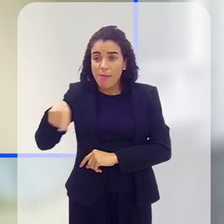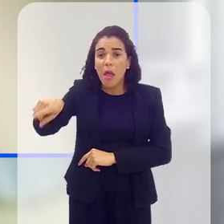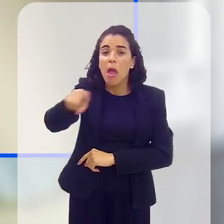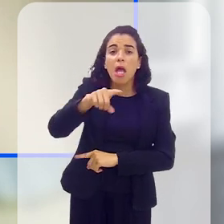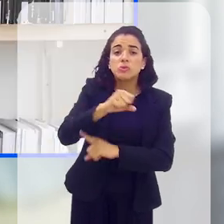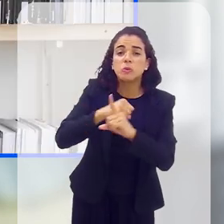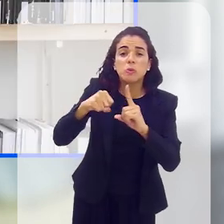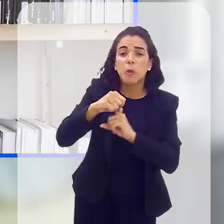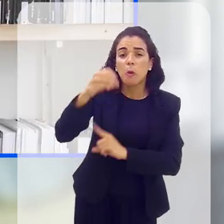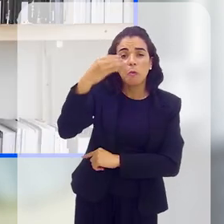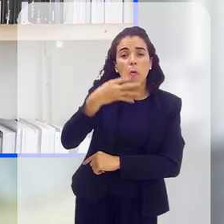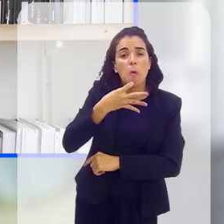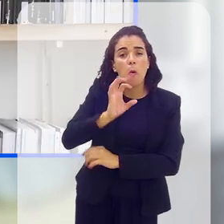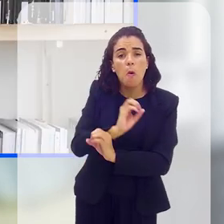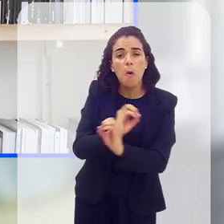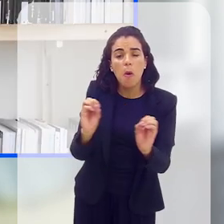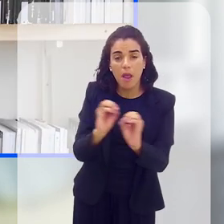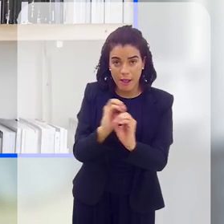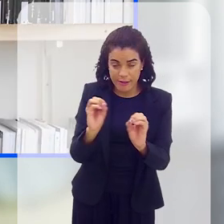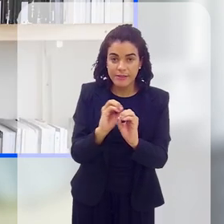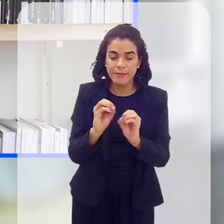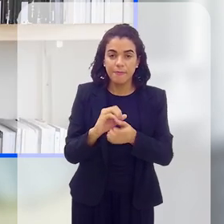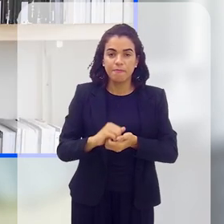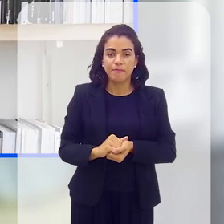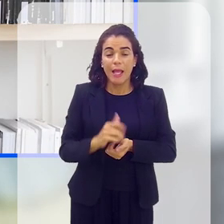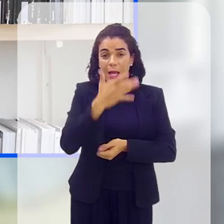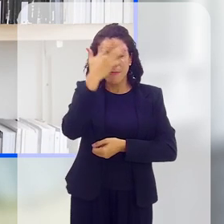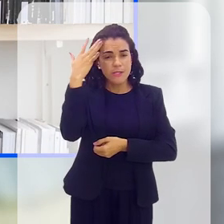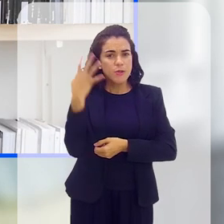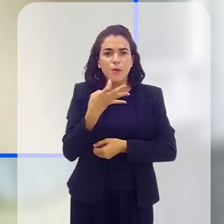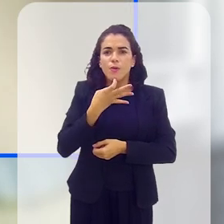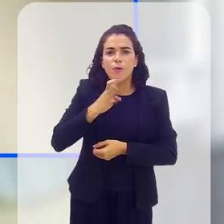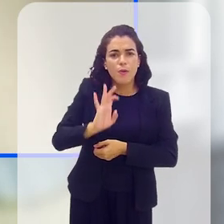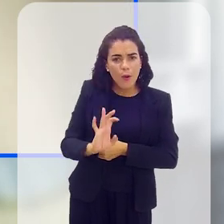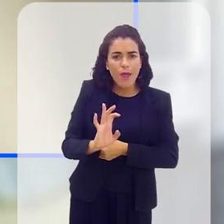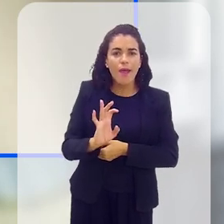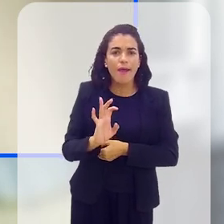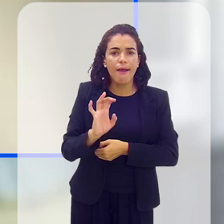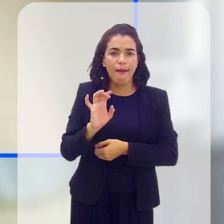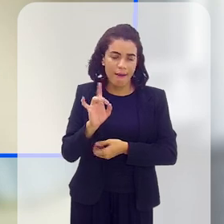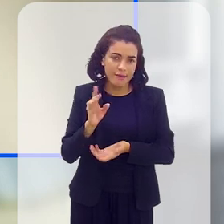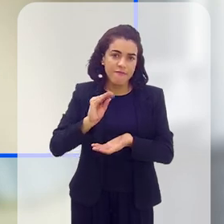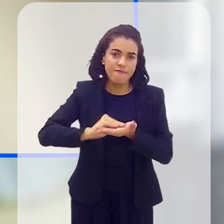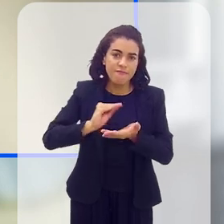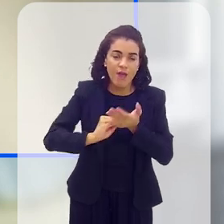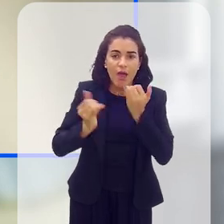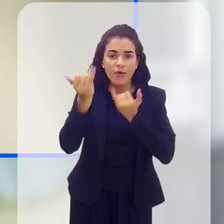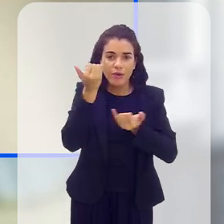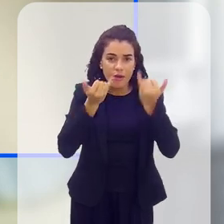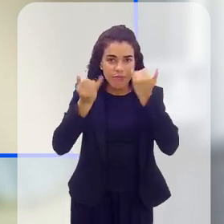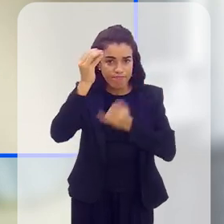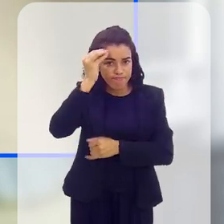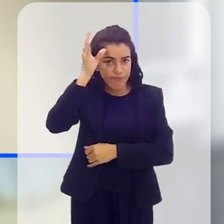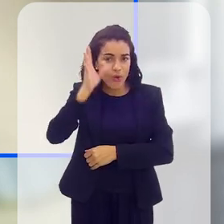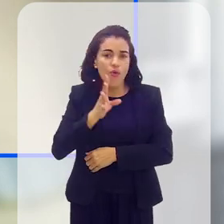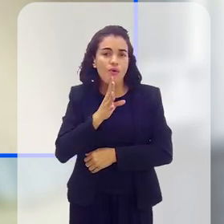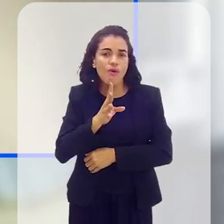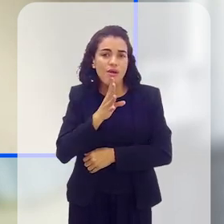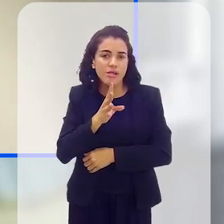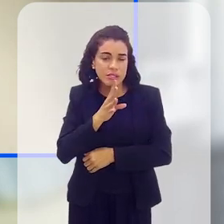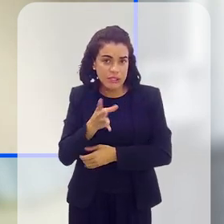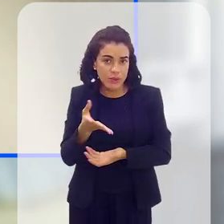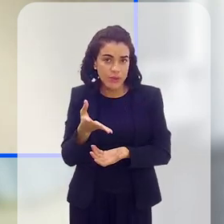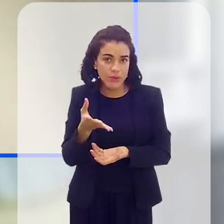conhece. Então, o que a pessoa não conhece, que para a pessoa é desconhecida, só vai tornar